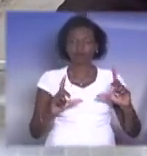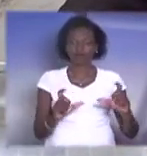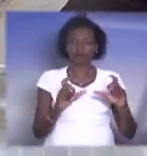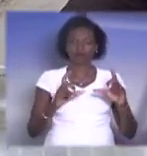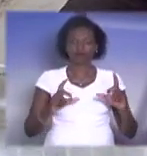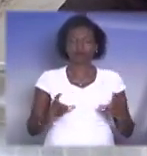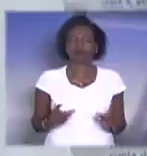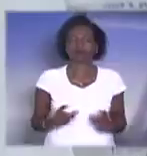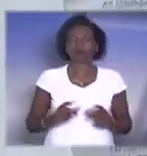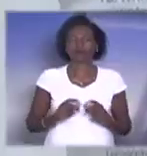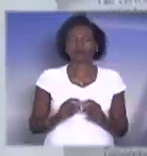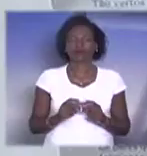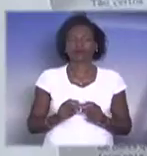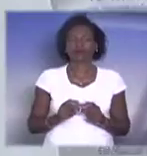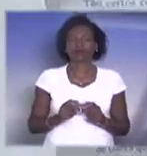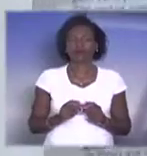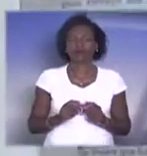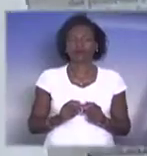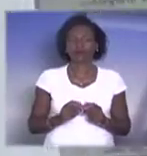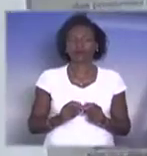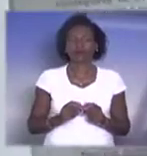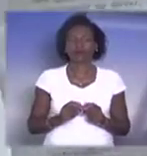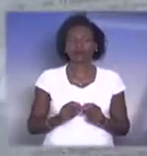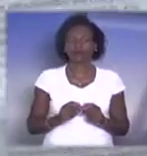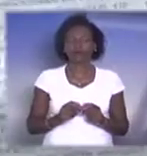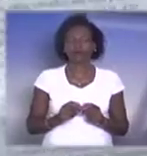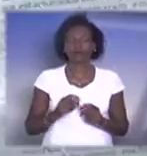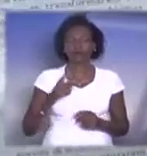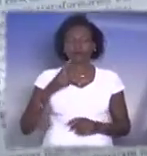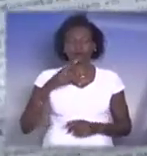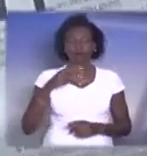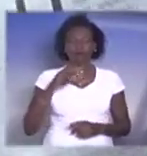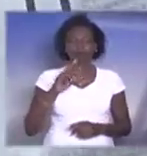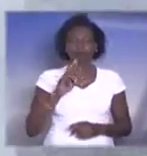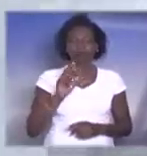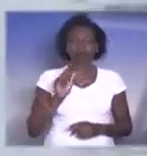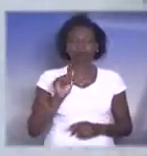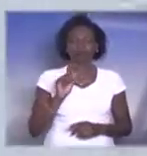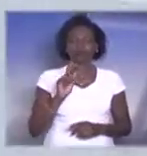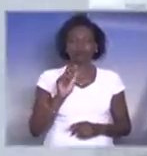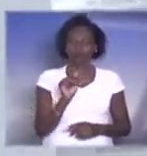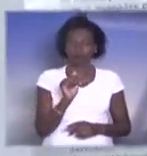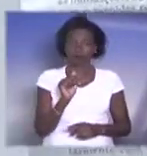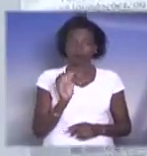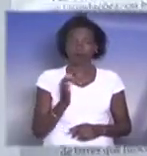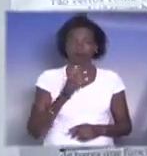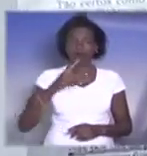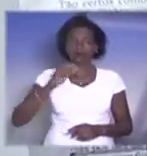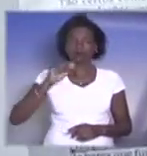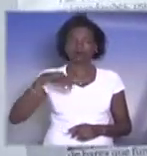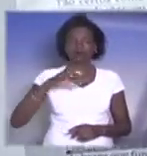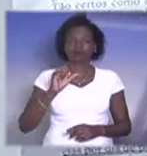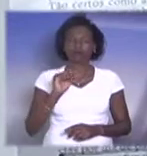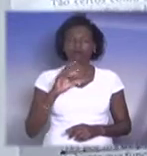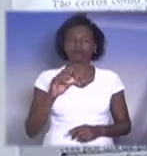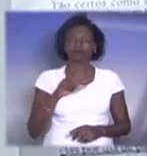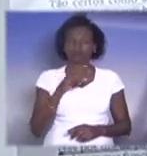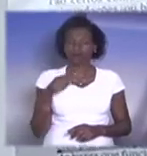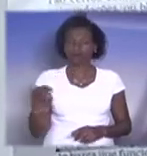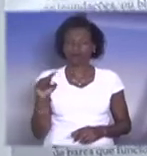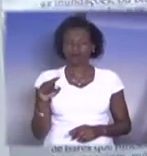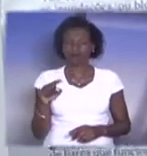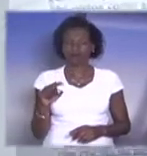o seguinte, aqui, a praga dos pancadões. Aqui, isso, a praga dos